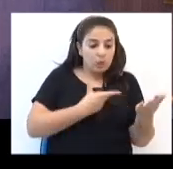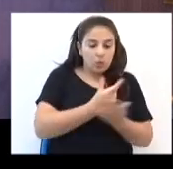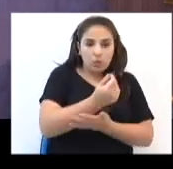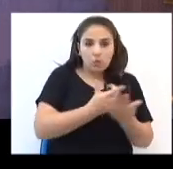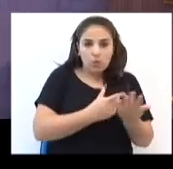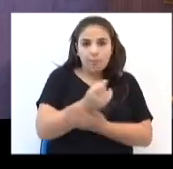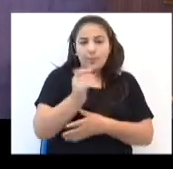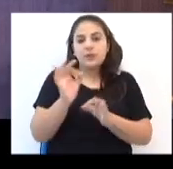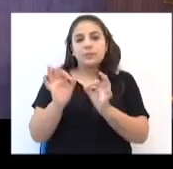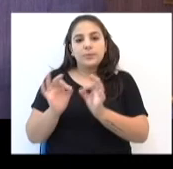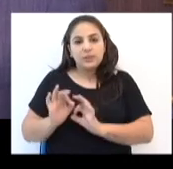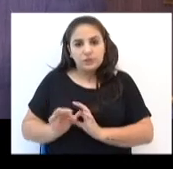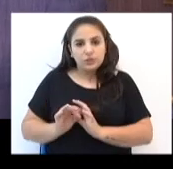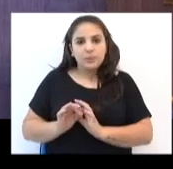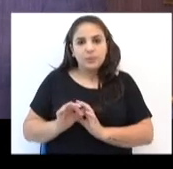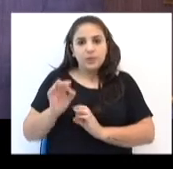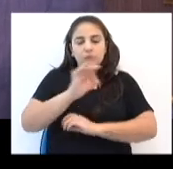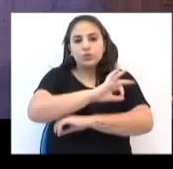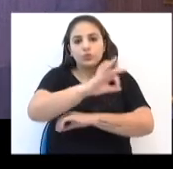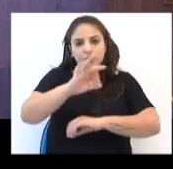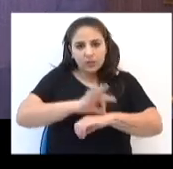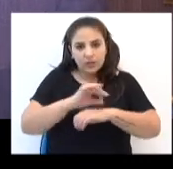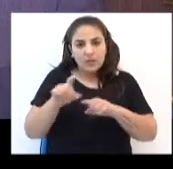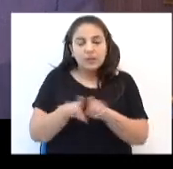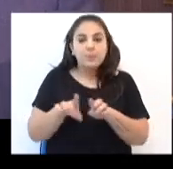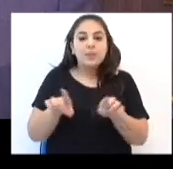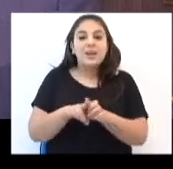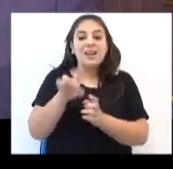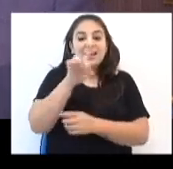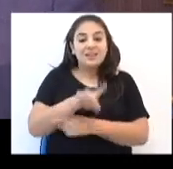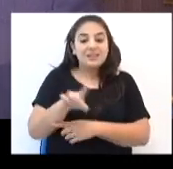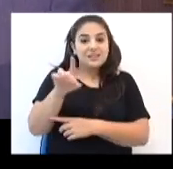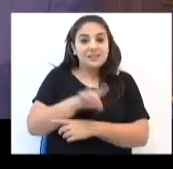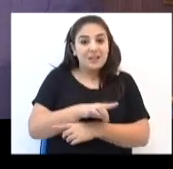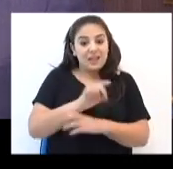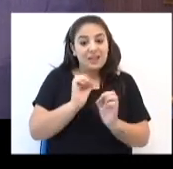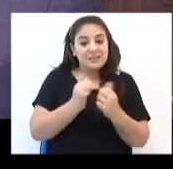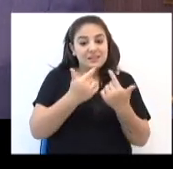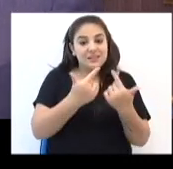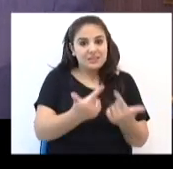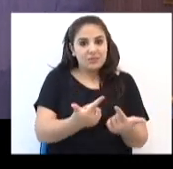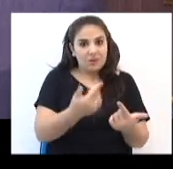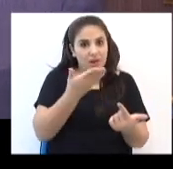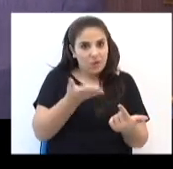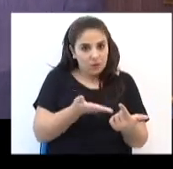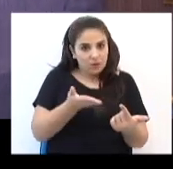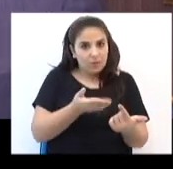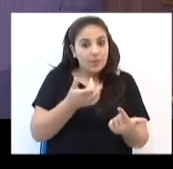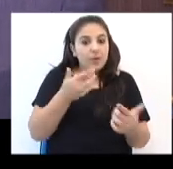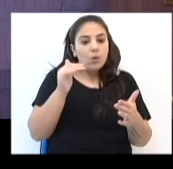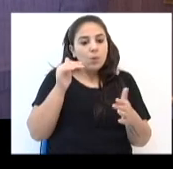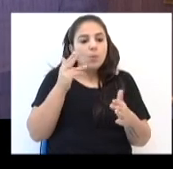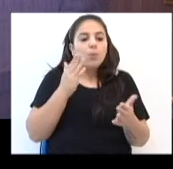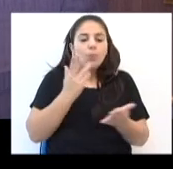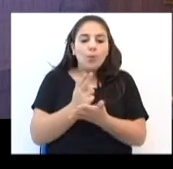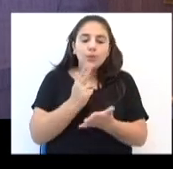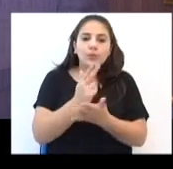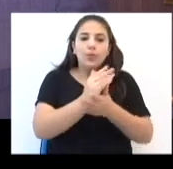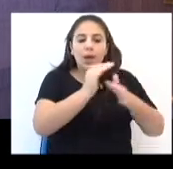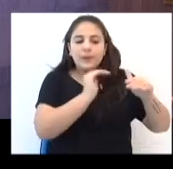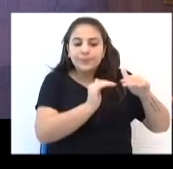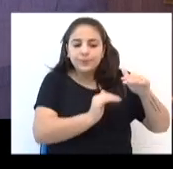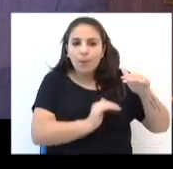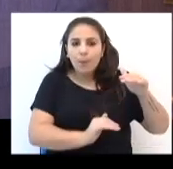compras, planejamento de produção, engenharia. A empresa, ela suspende temporariamente essa ação, para não continuar acumulando estoque.